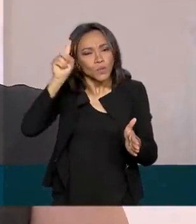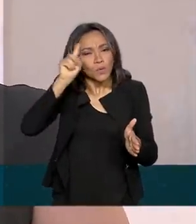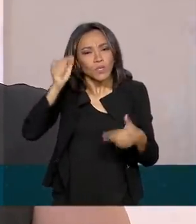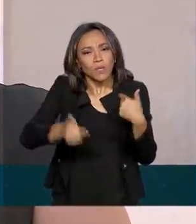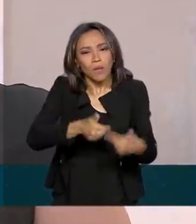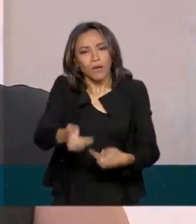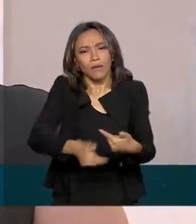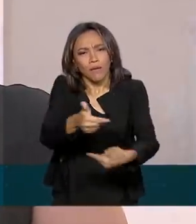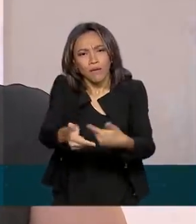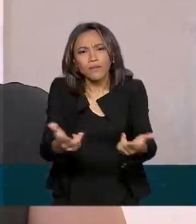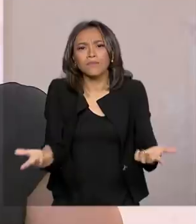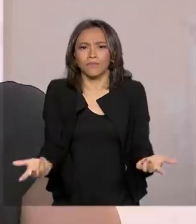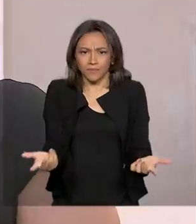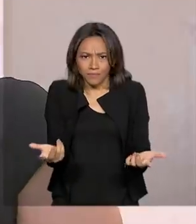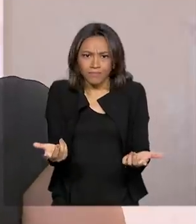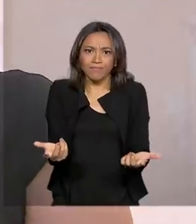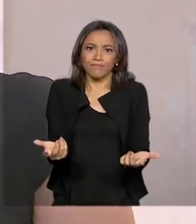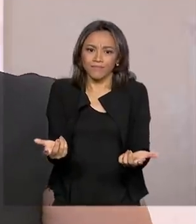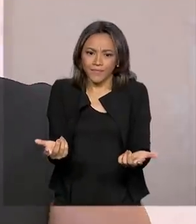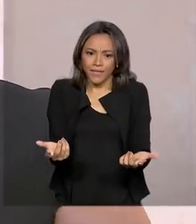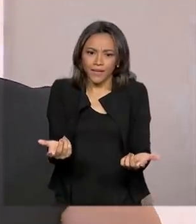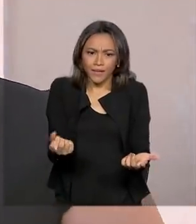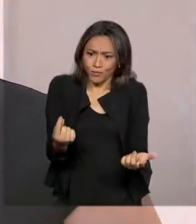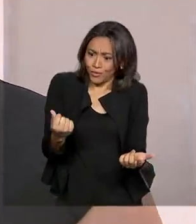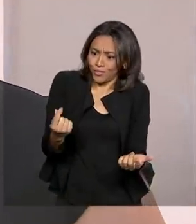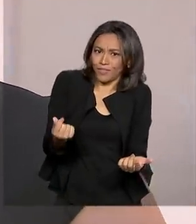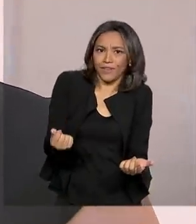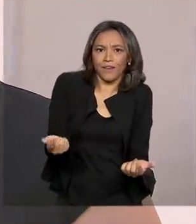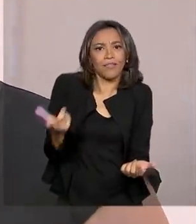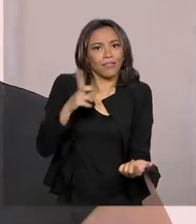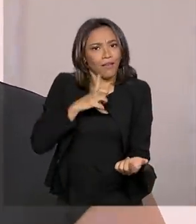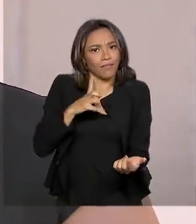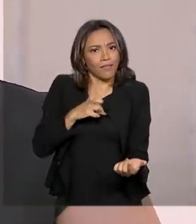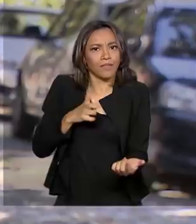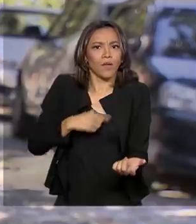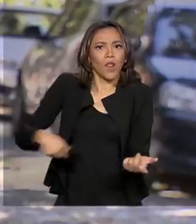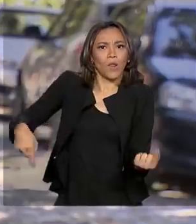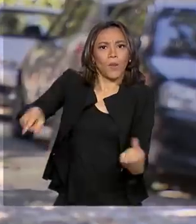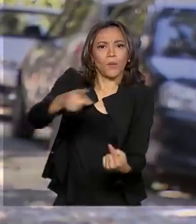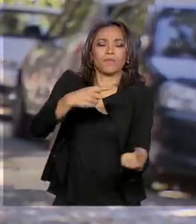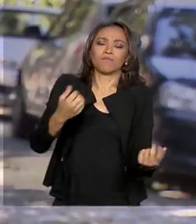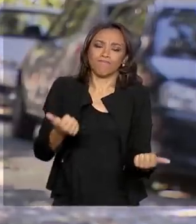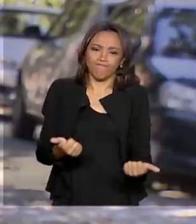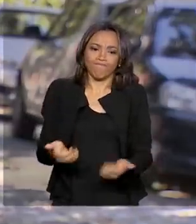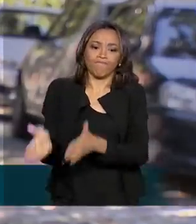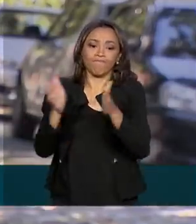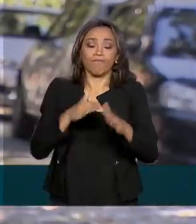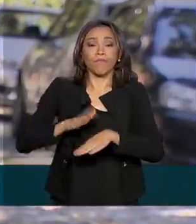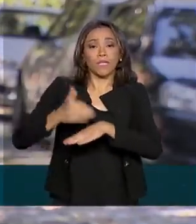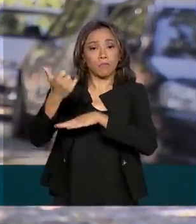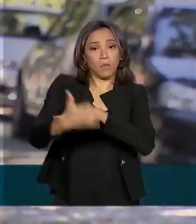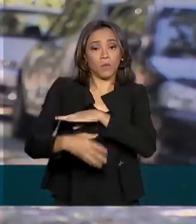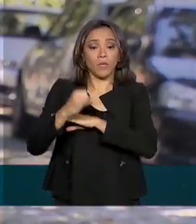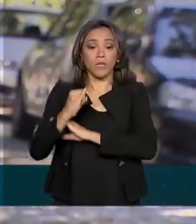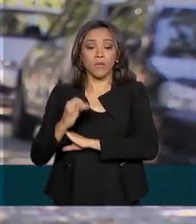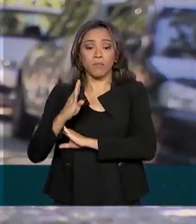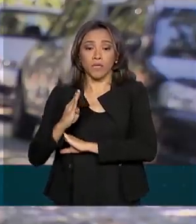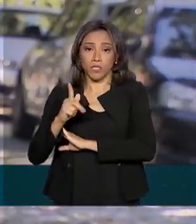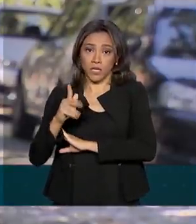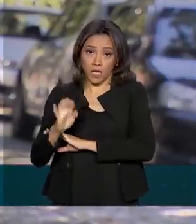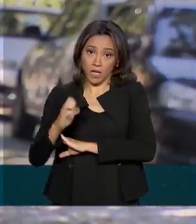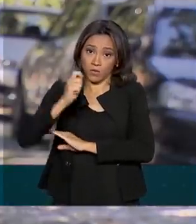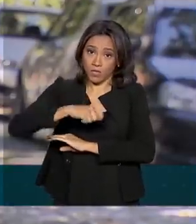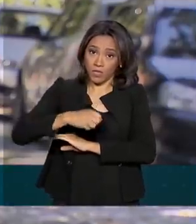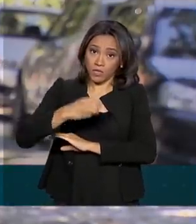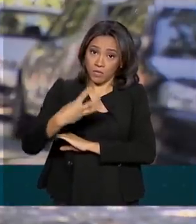de estar fazendo o dinheiro voltar a circular. De acordo com o IBGE, o último trimestre de 2019